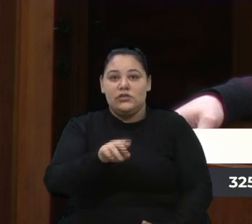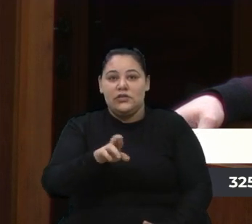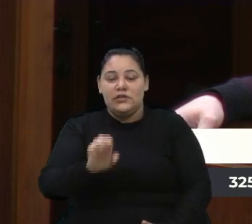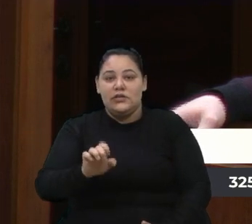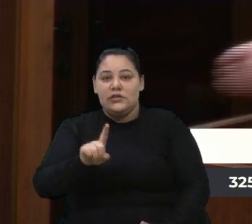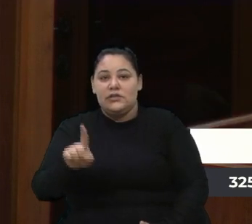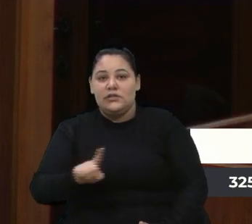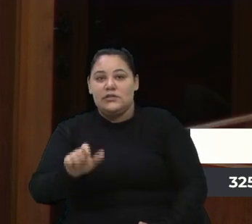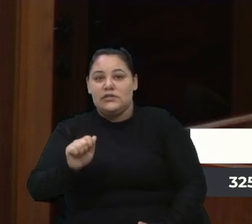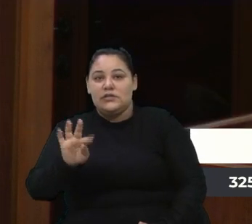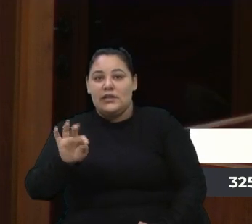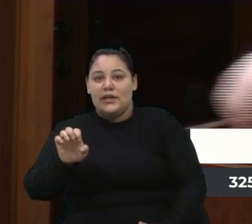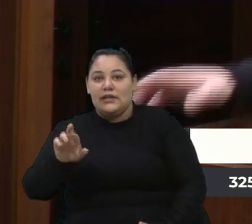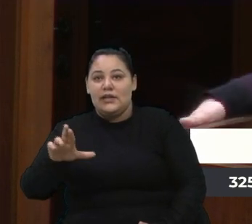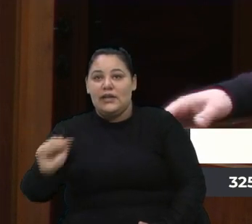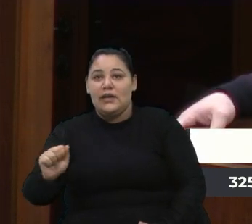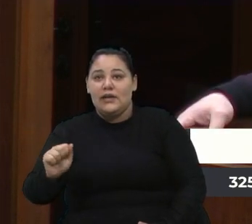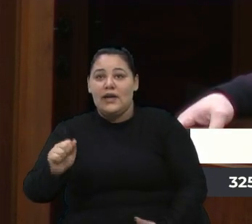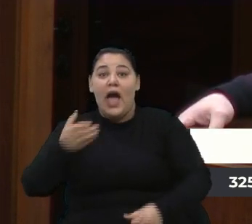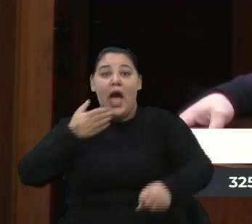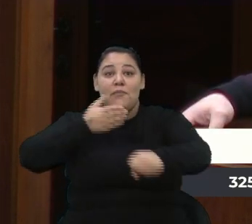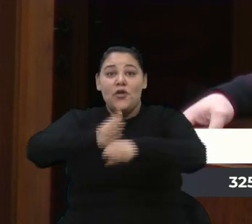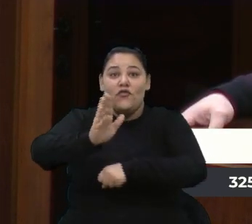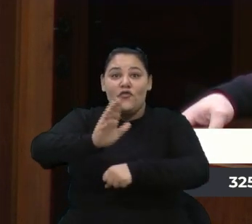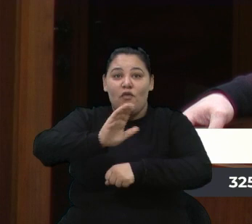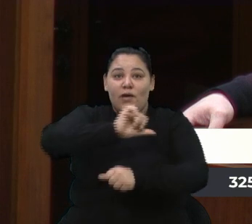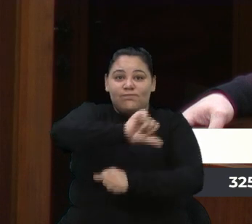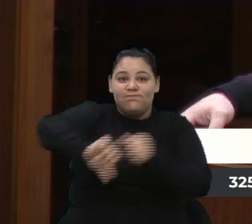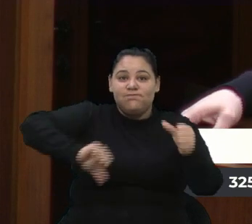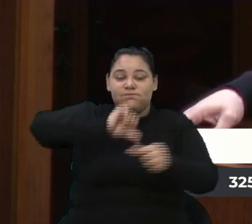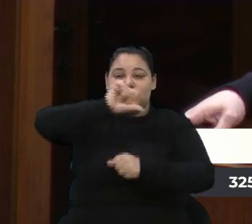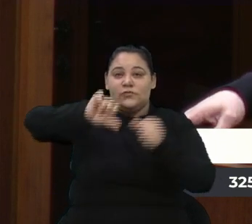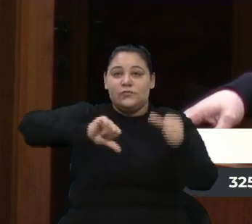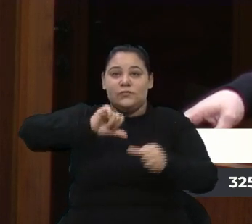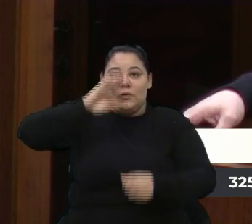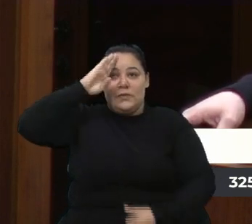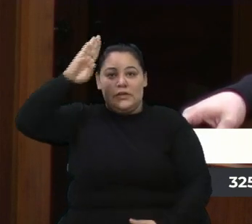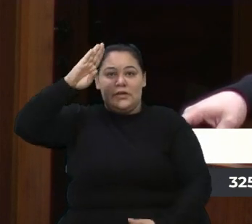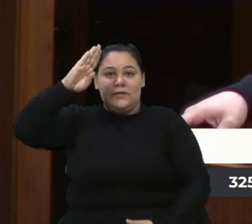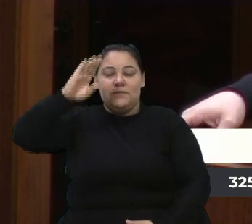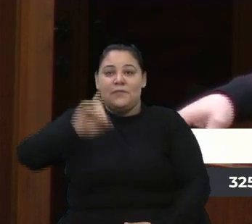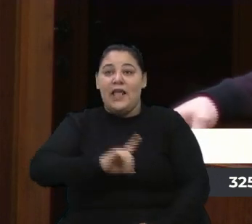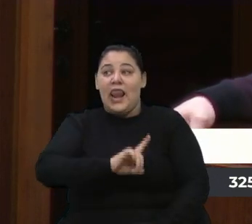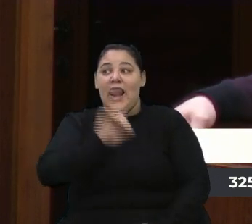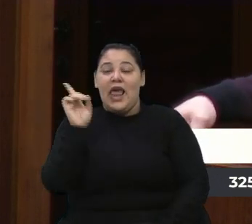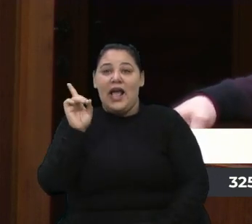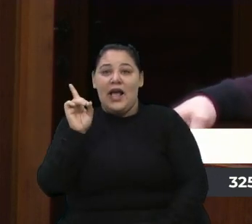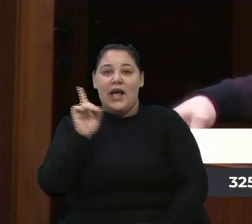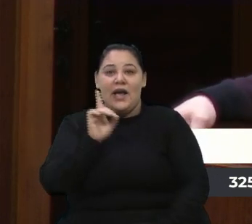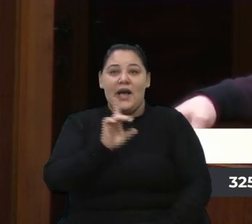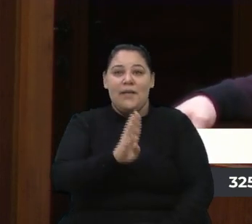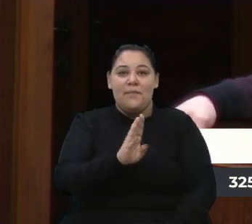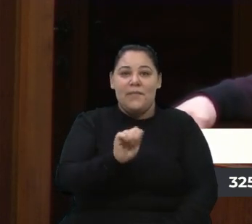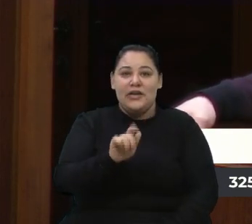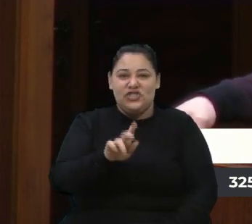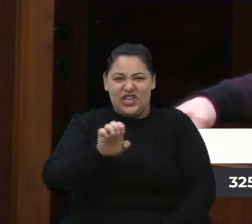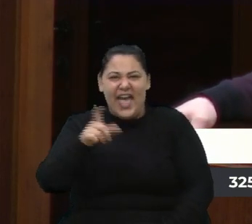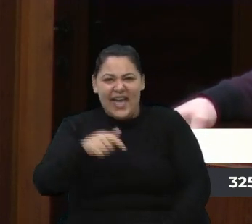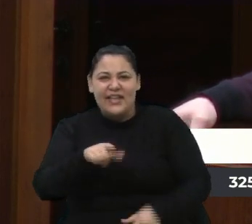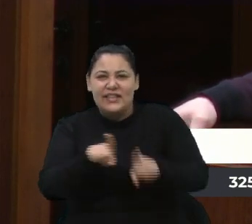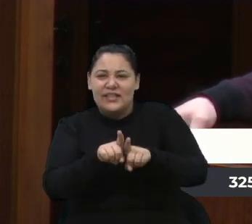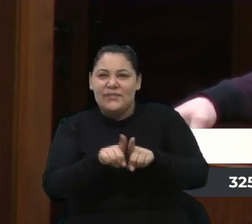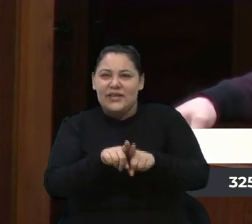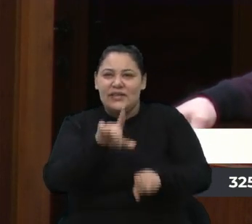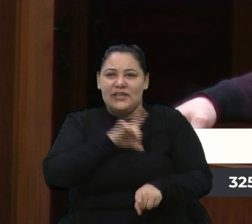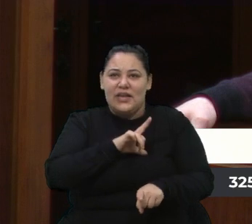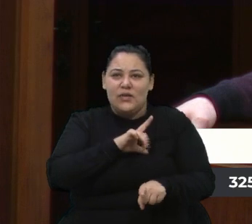a proposição cívico-militar. Lá em Bagé, que tem uma escola cívico-militar, mais